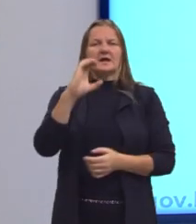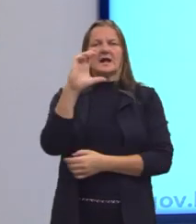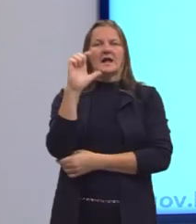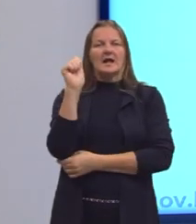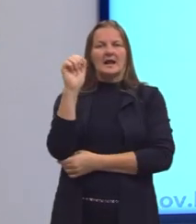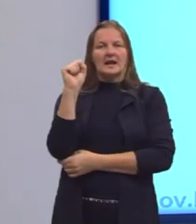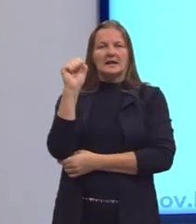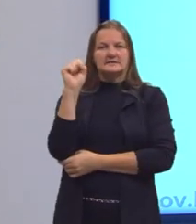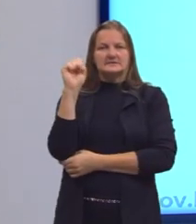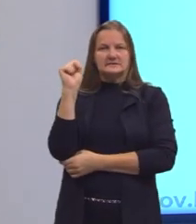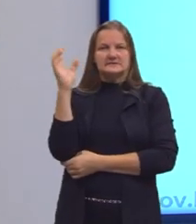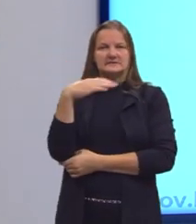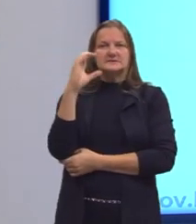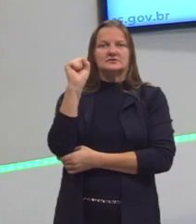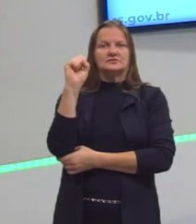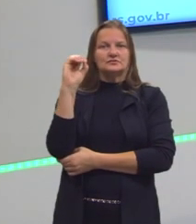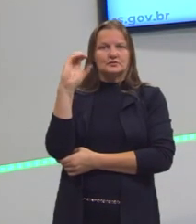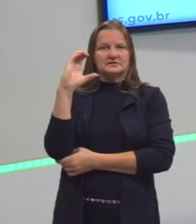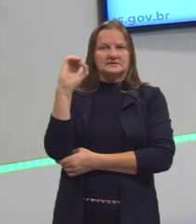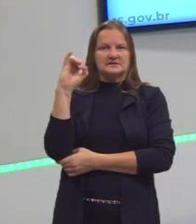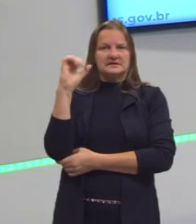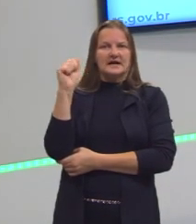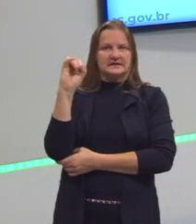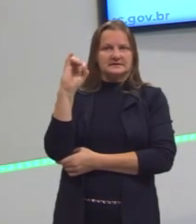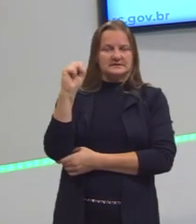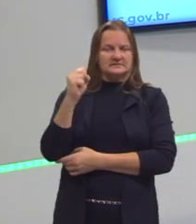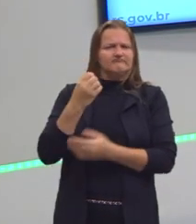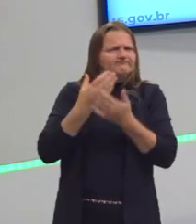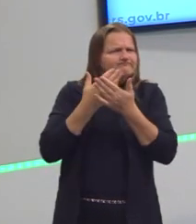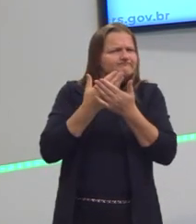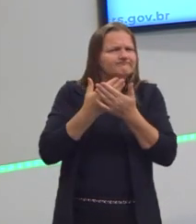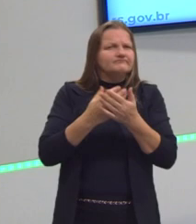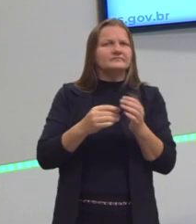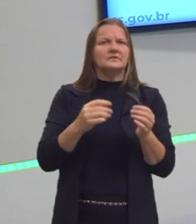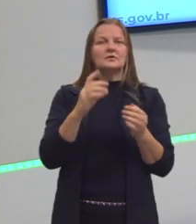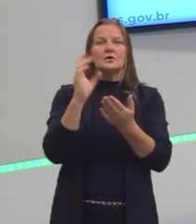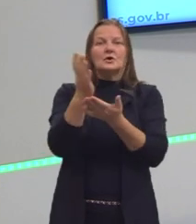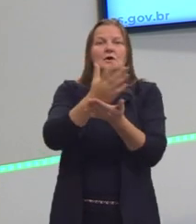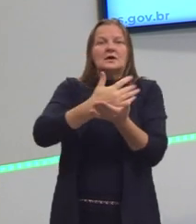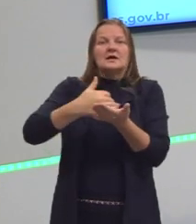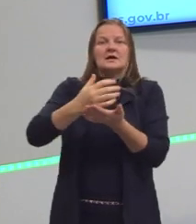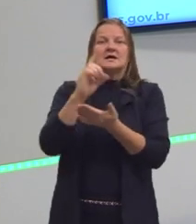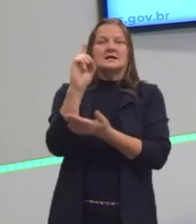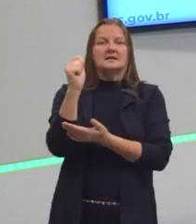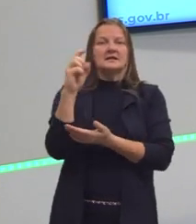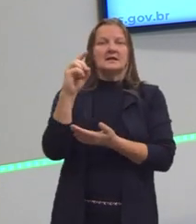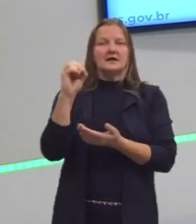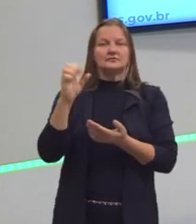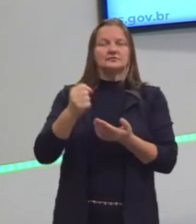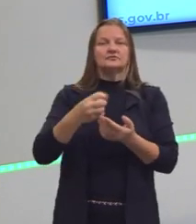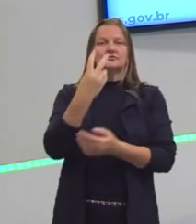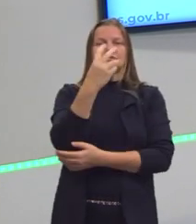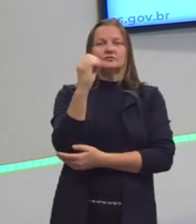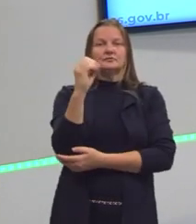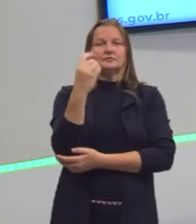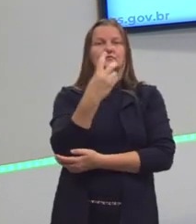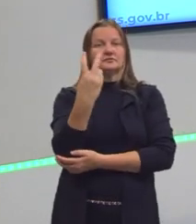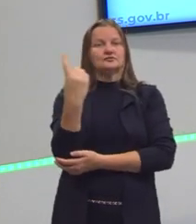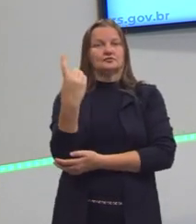mais hoje sobre a questão das classes sociais, né? Aqui eu trago esses dados, são relativamente novos, são de 2021.